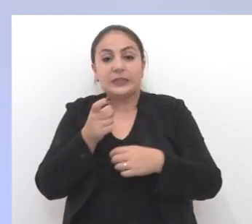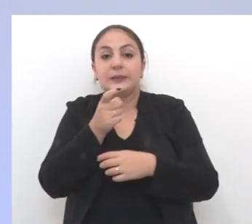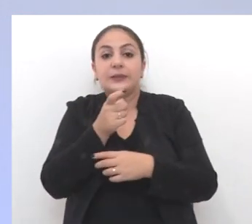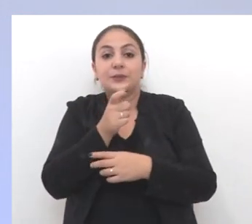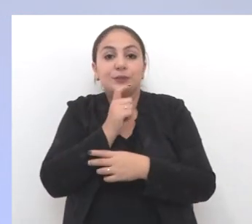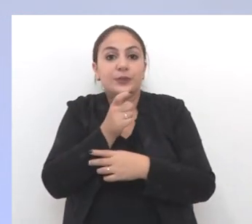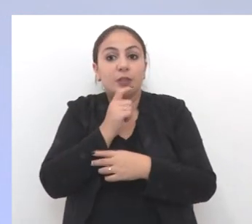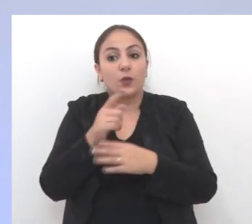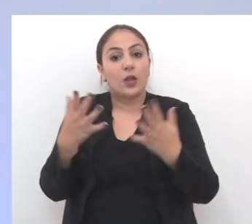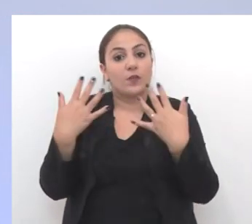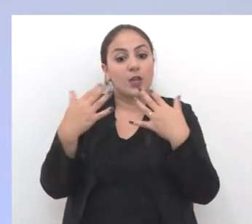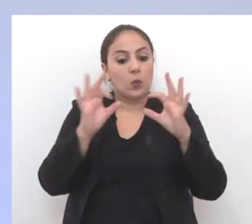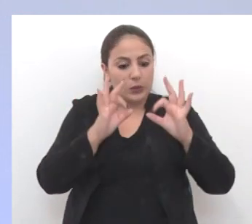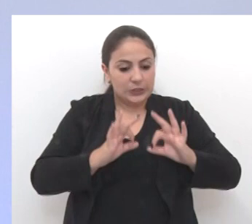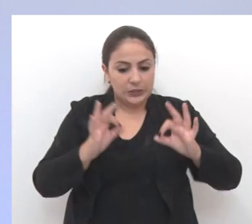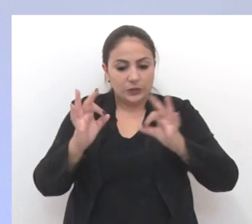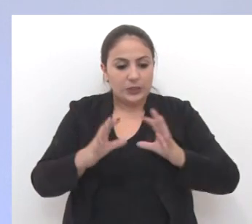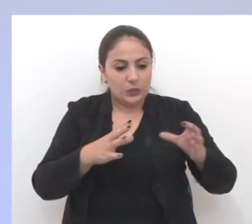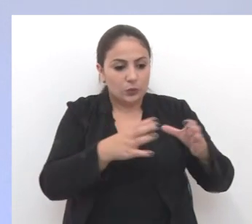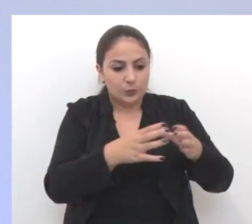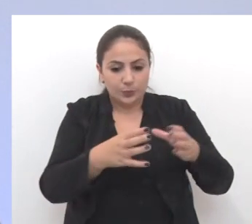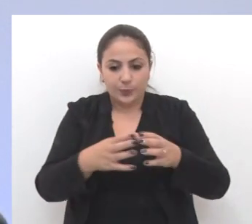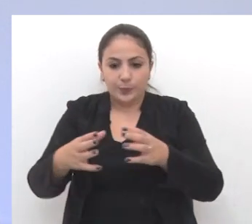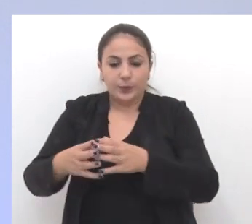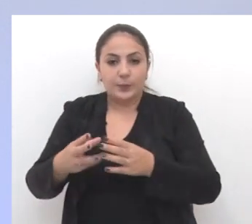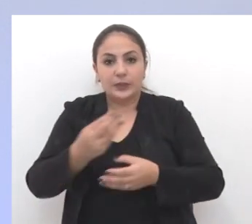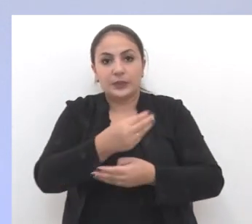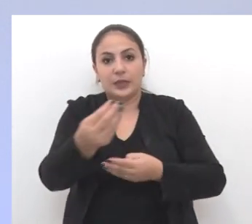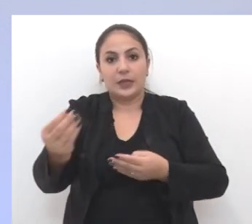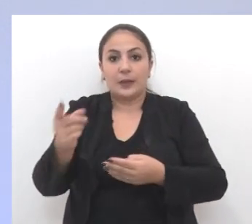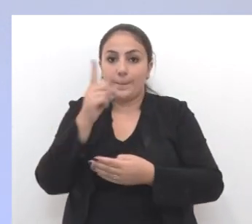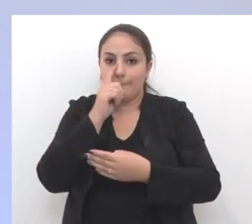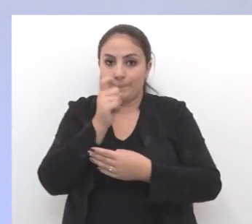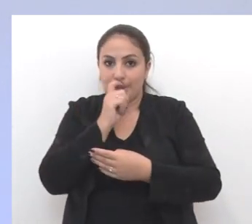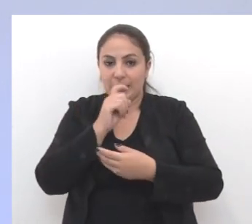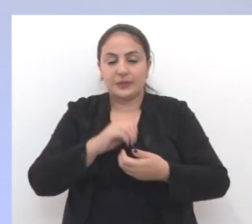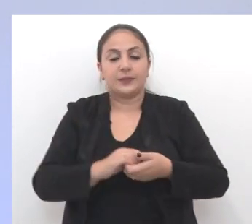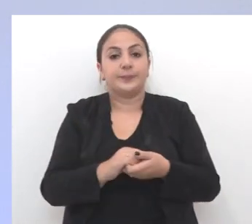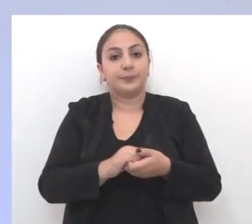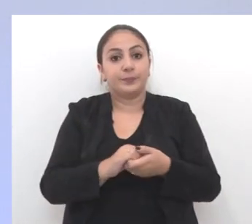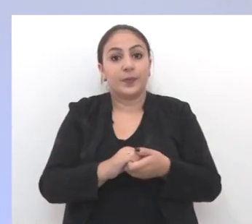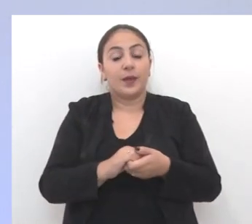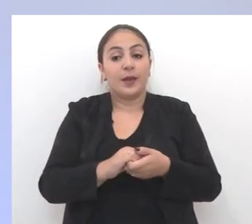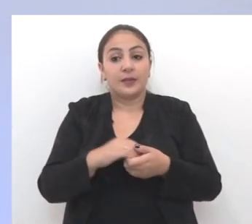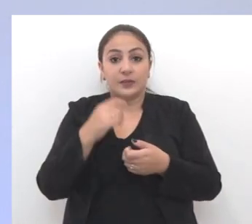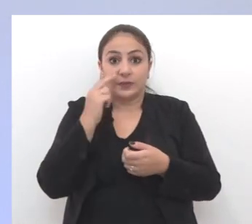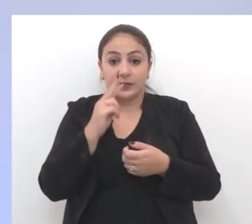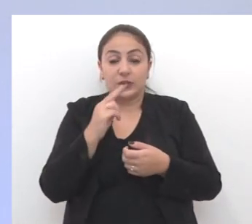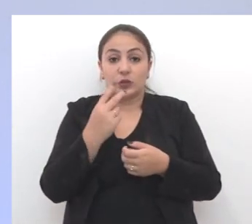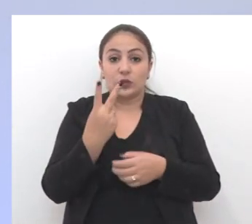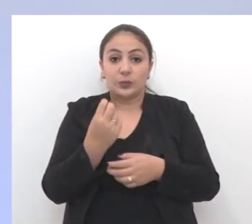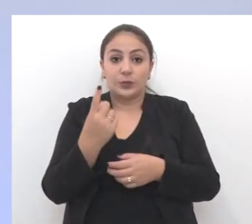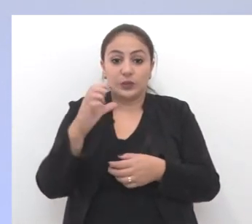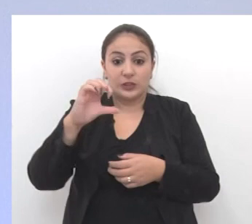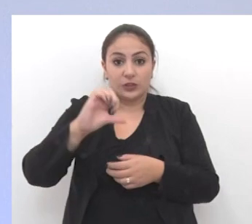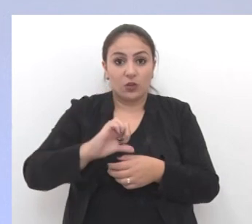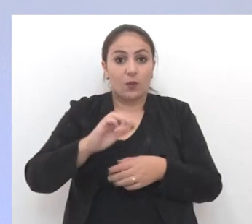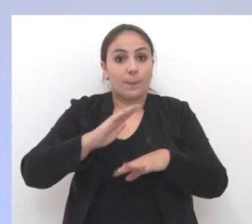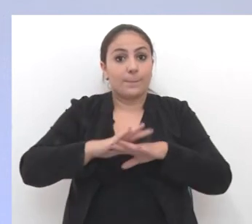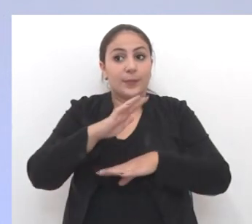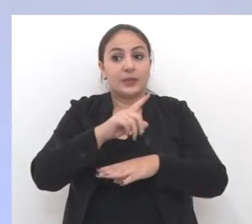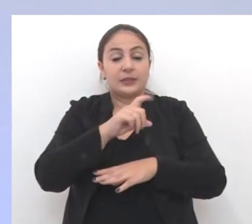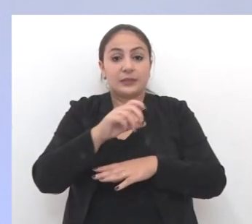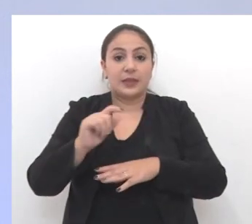de inverno e verão são organizadas em kits para serem distribuídas aos pais. A previsão é de que em 2019